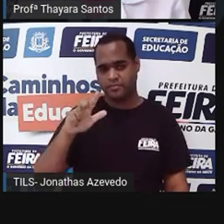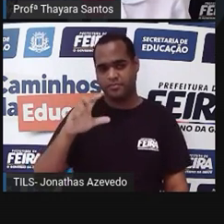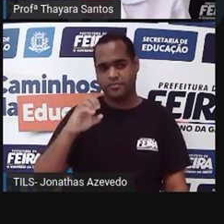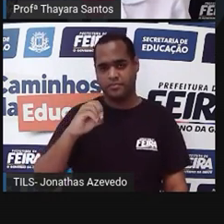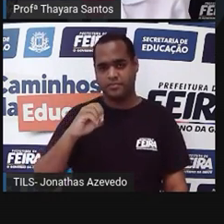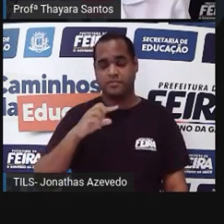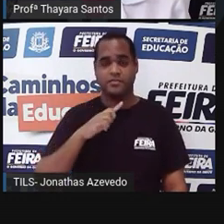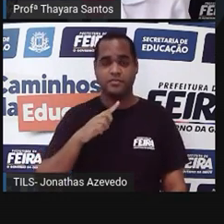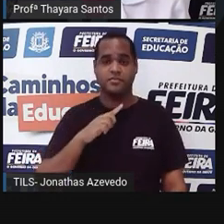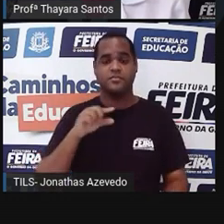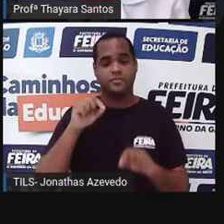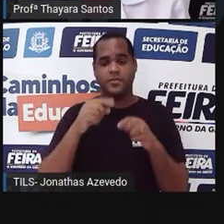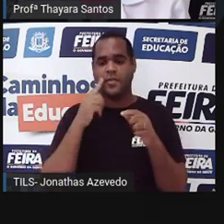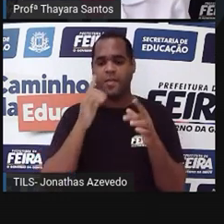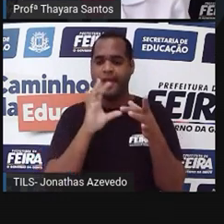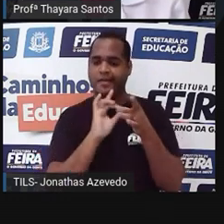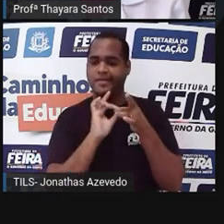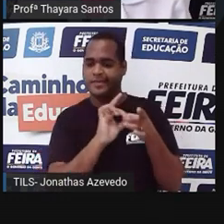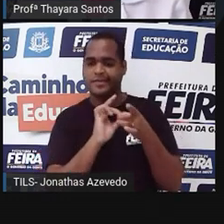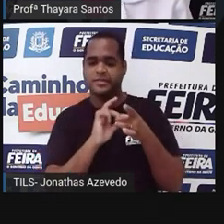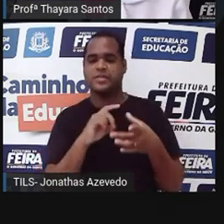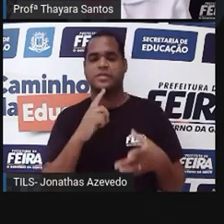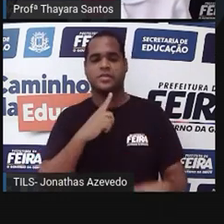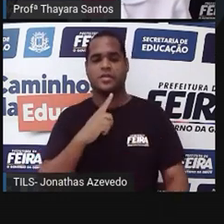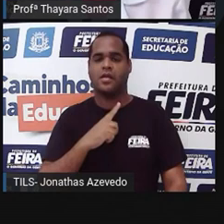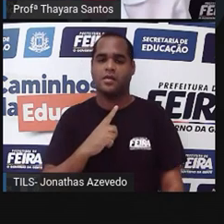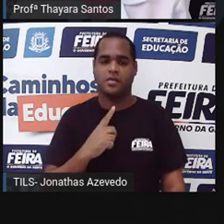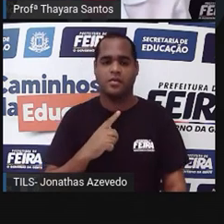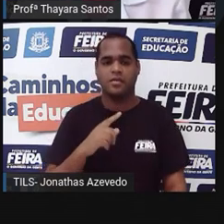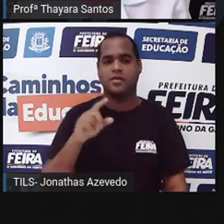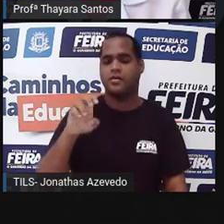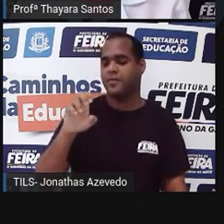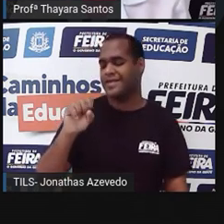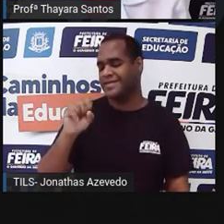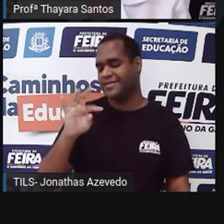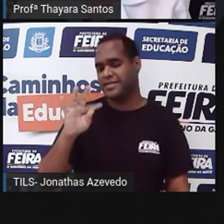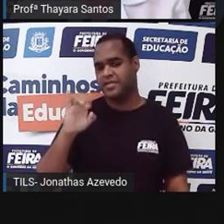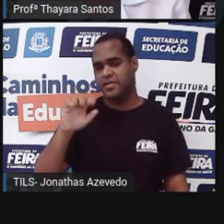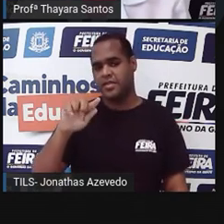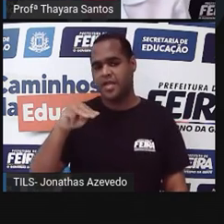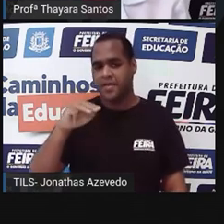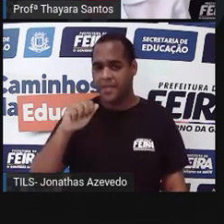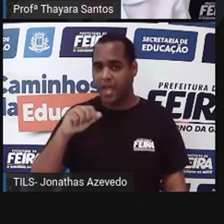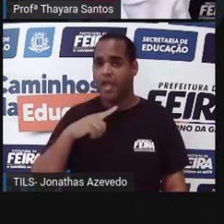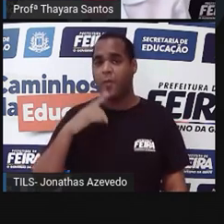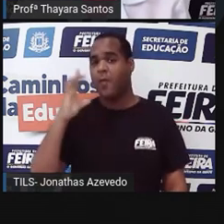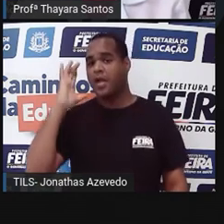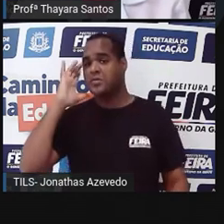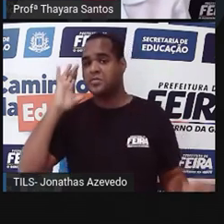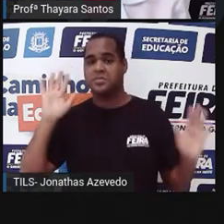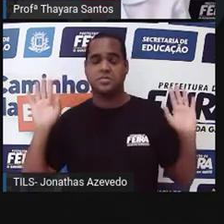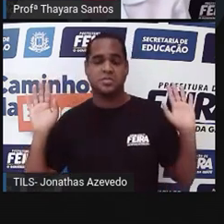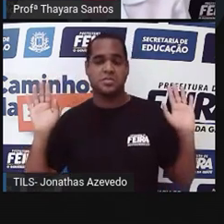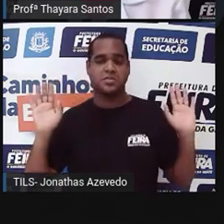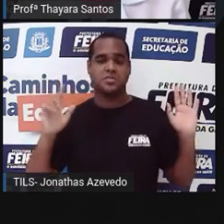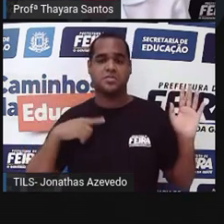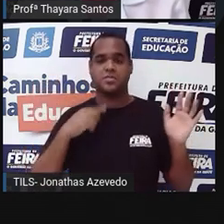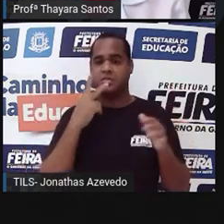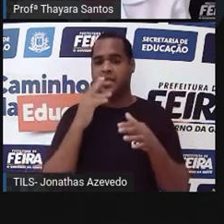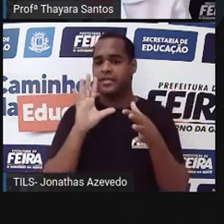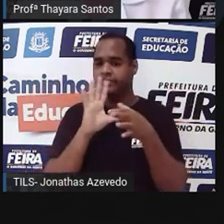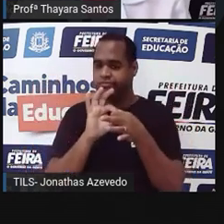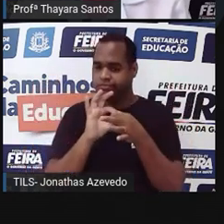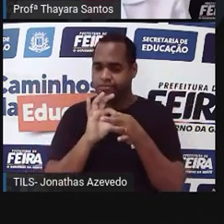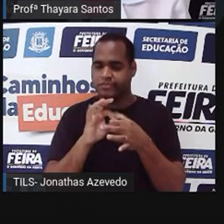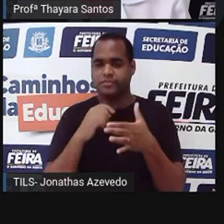aqui do meio que tá conectando. O estigma. Ah, eu acho que o estigma é isso aqui, ó. Essa partezinha que